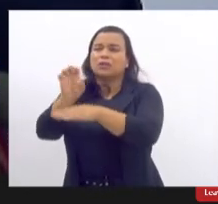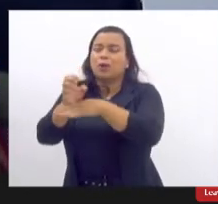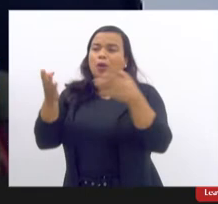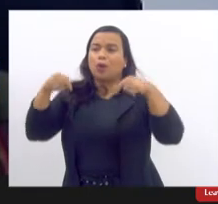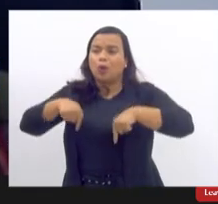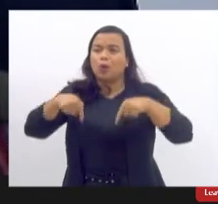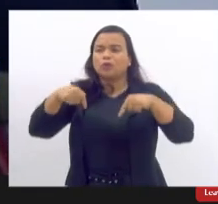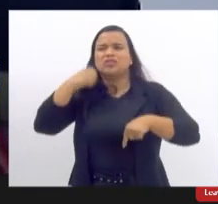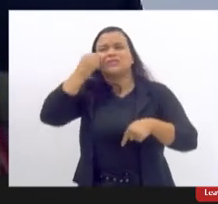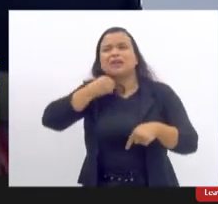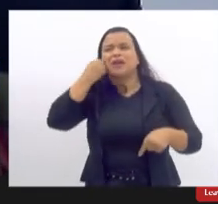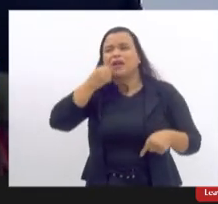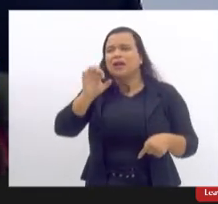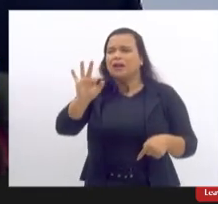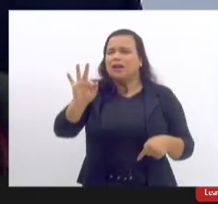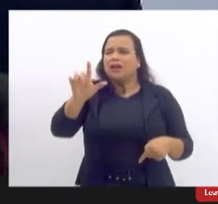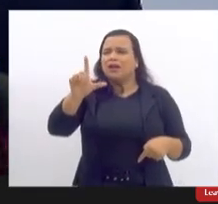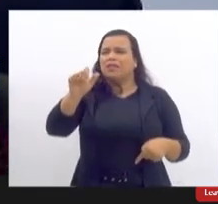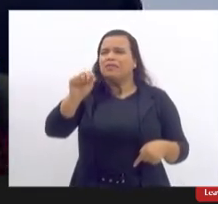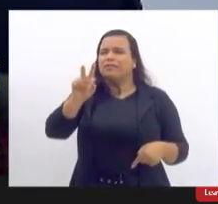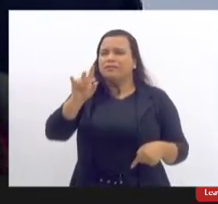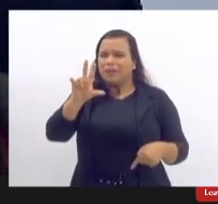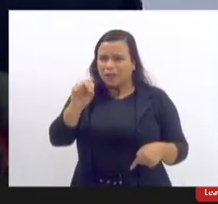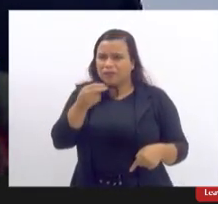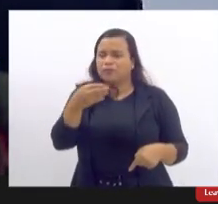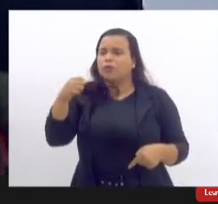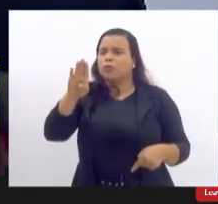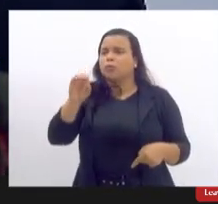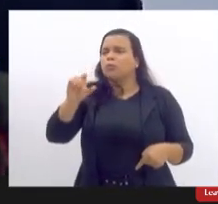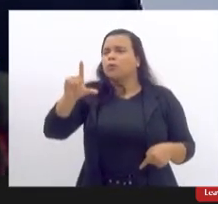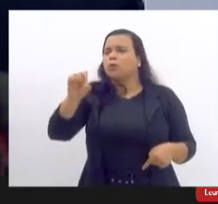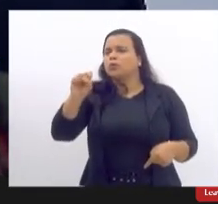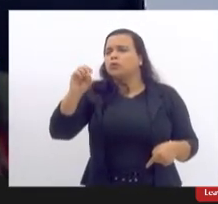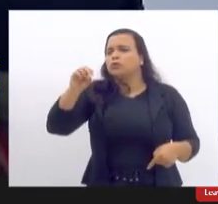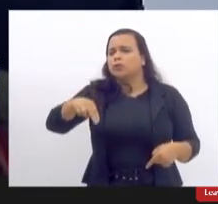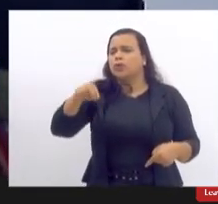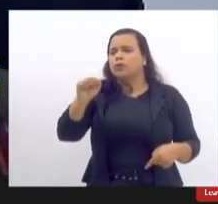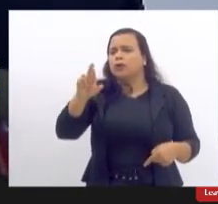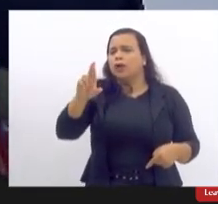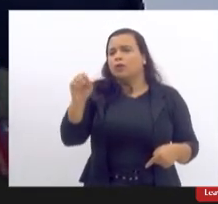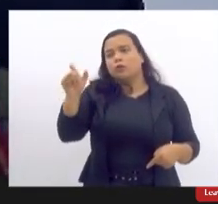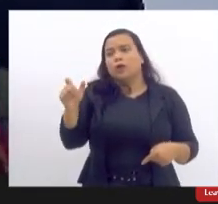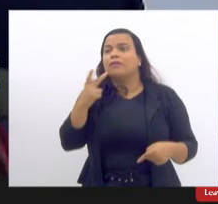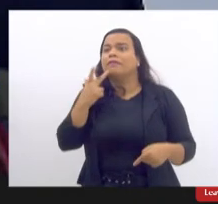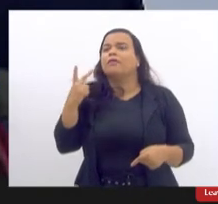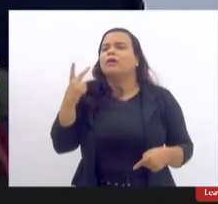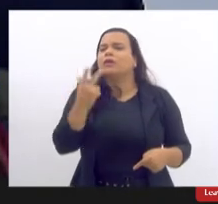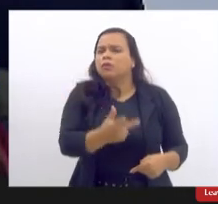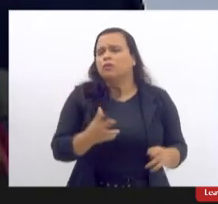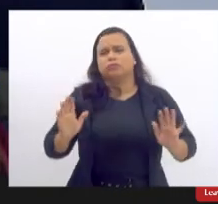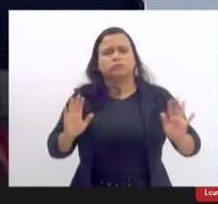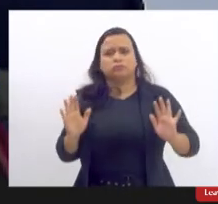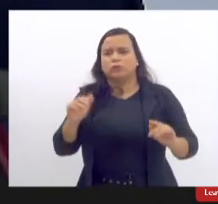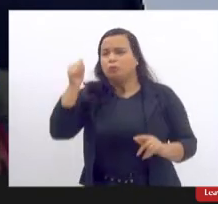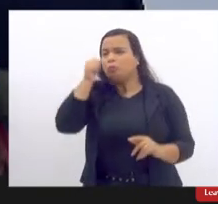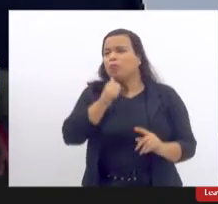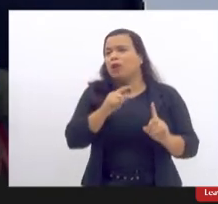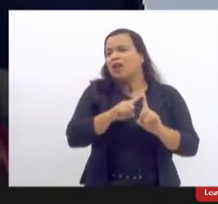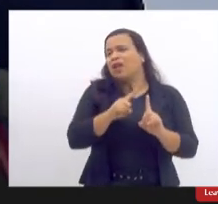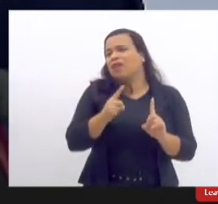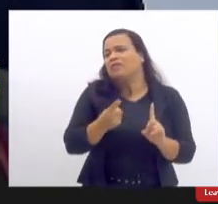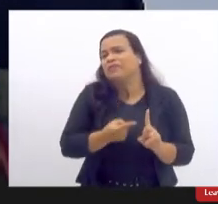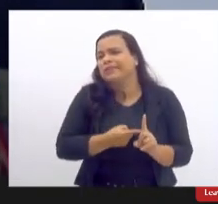se insurgiu contra isso com o seguinte argumento as mulheres engravidam